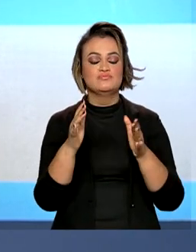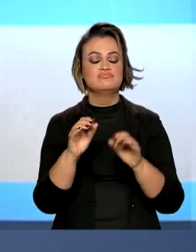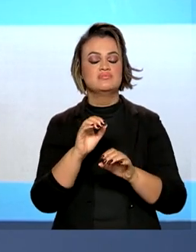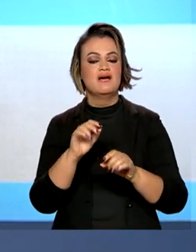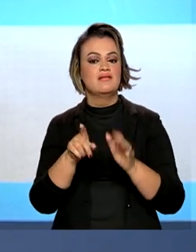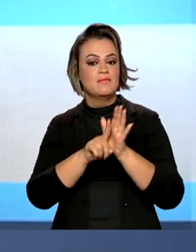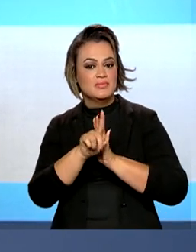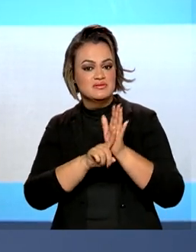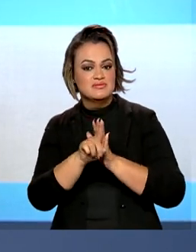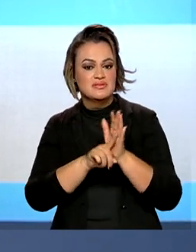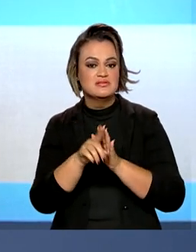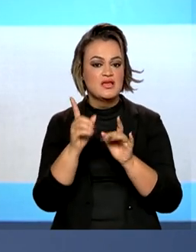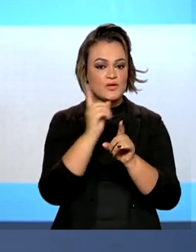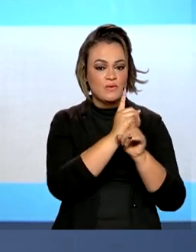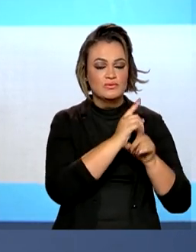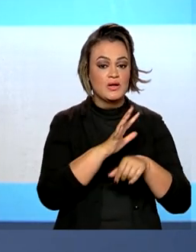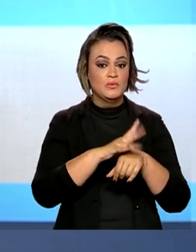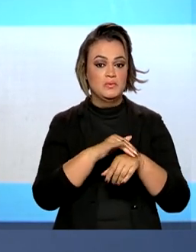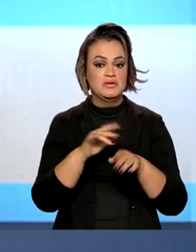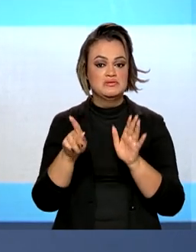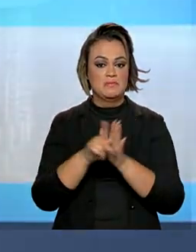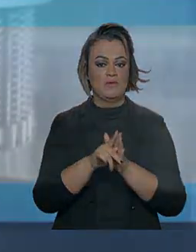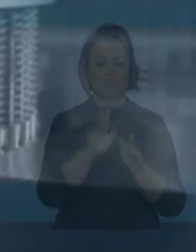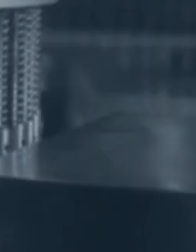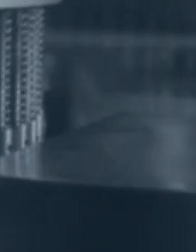principalmente, de doenças tropicais.